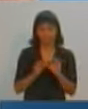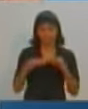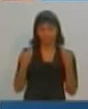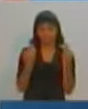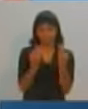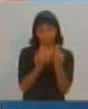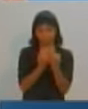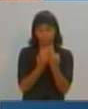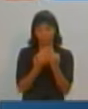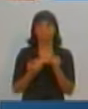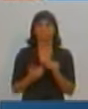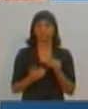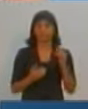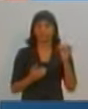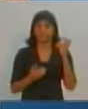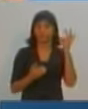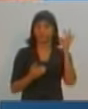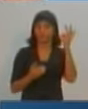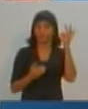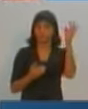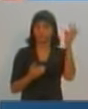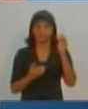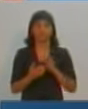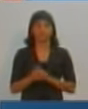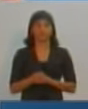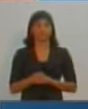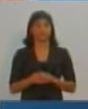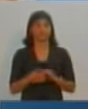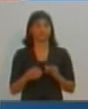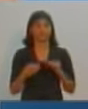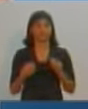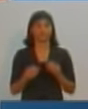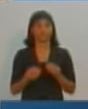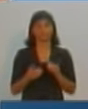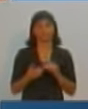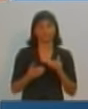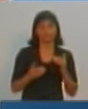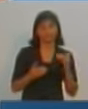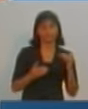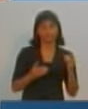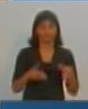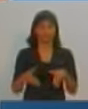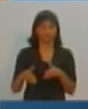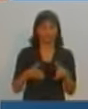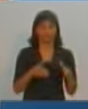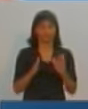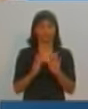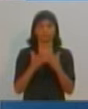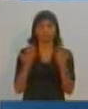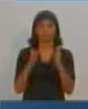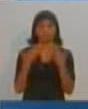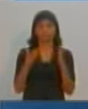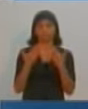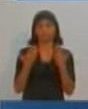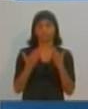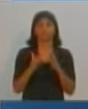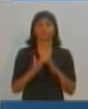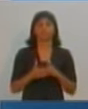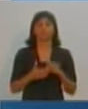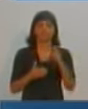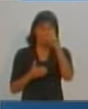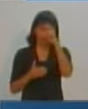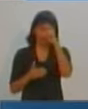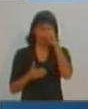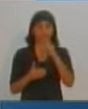que é a saúde preventiva, lá no bairro, atendendo a todos, passando pelas áreas mais especializadas e chegando, finalmente, aos